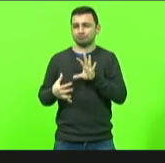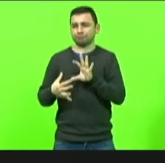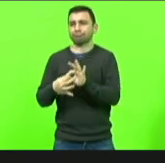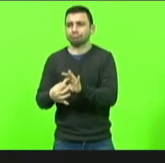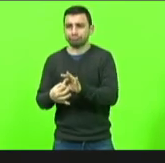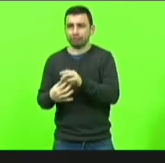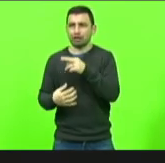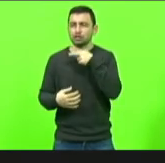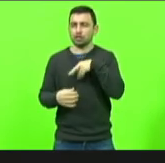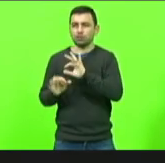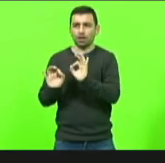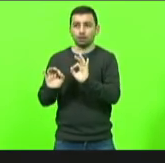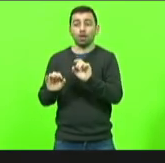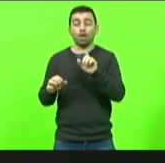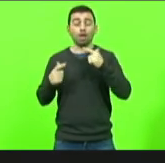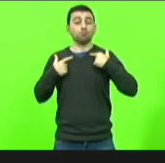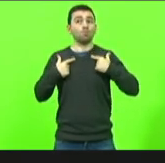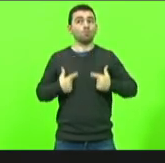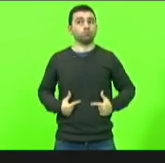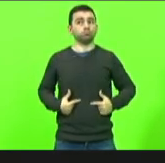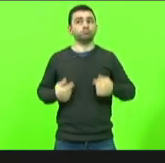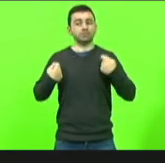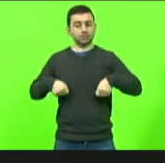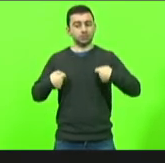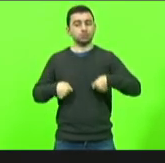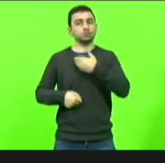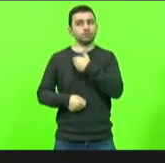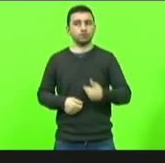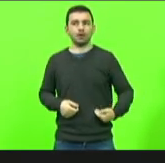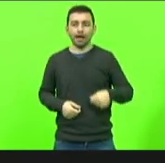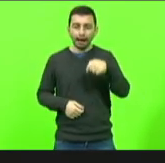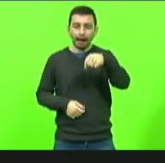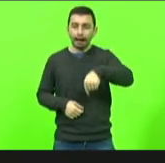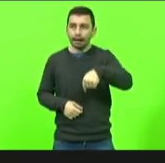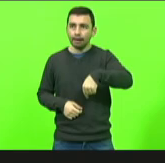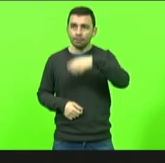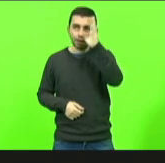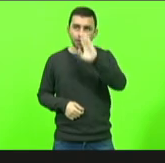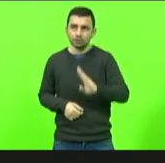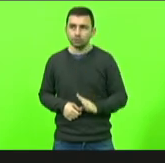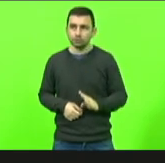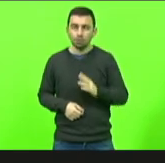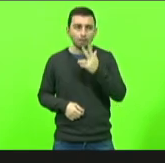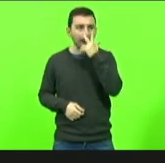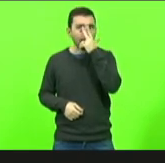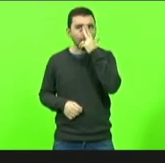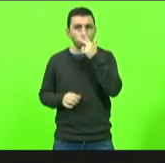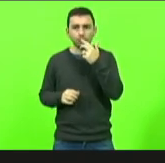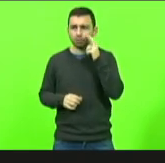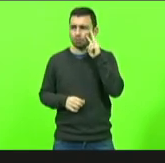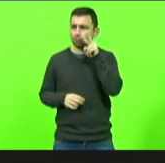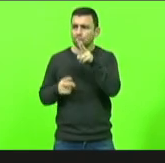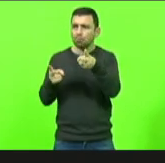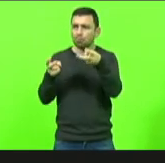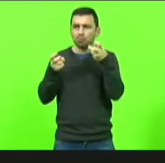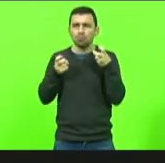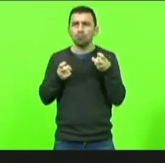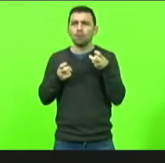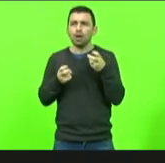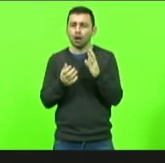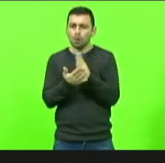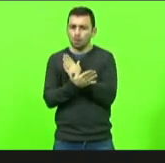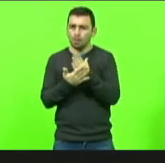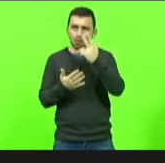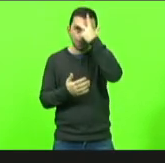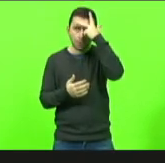aquele que é independente entretanto no Brasil muitas vezes a impressão que tenho é que algumas pessoas não